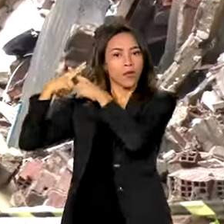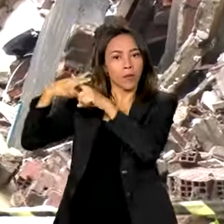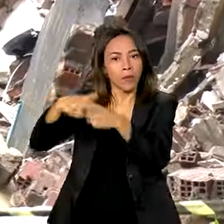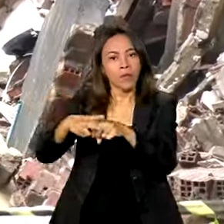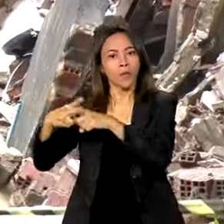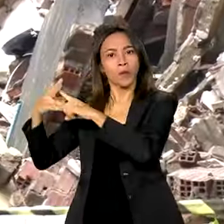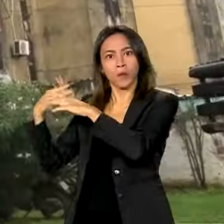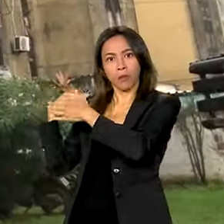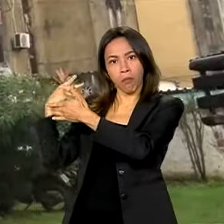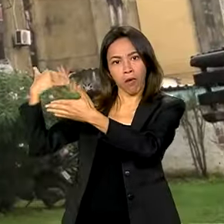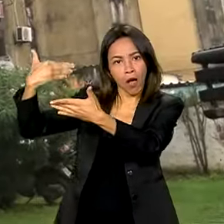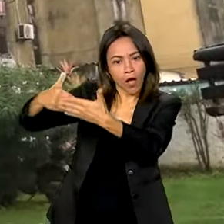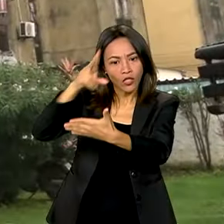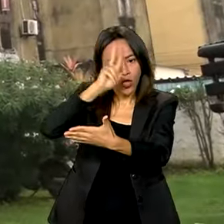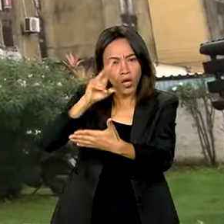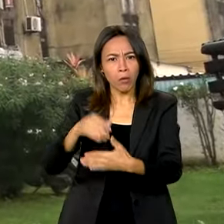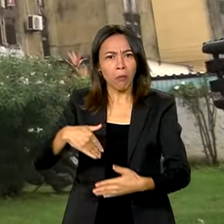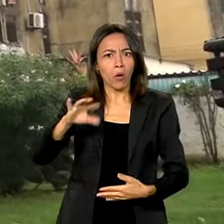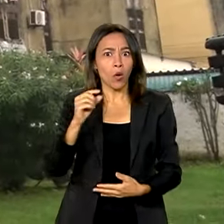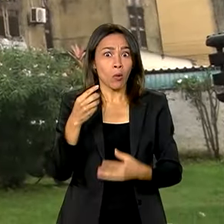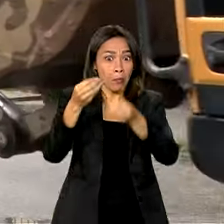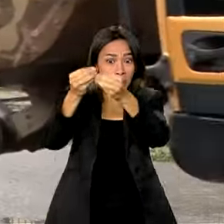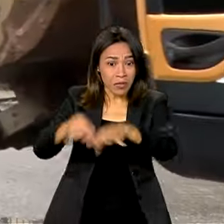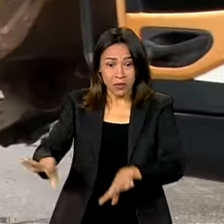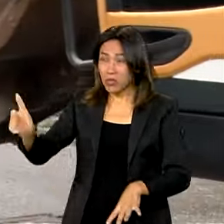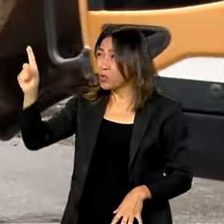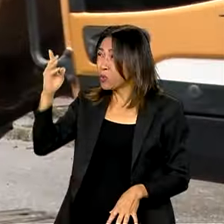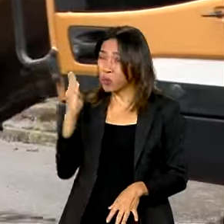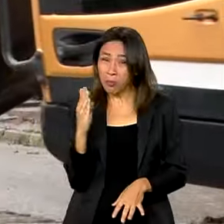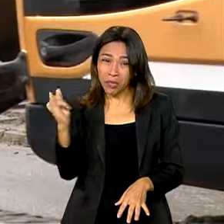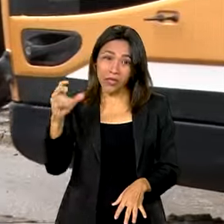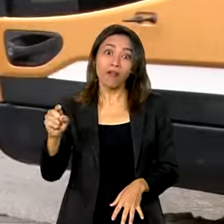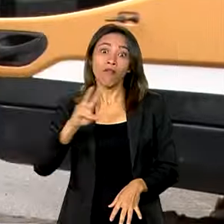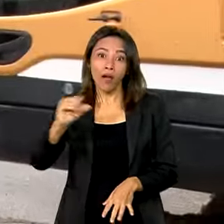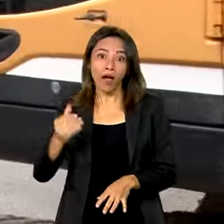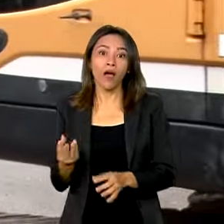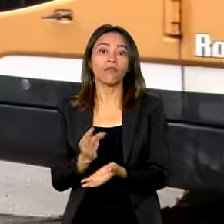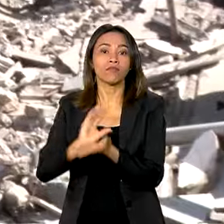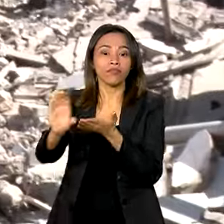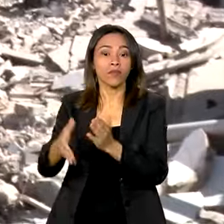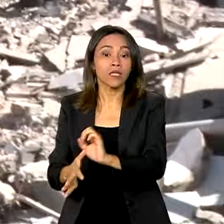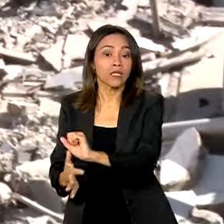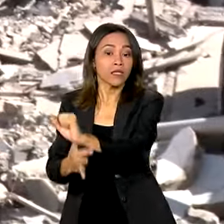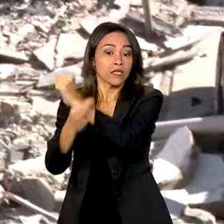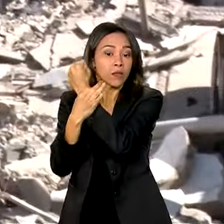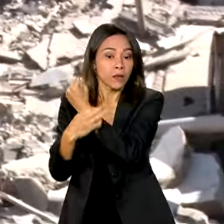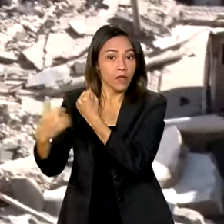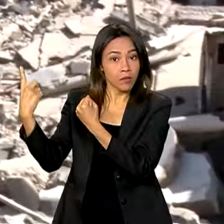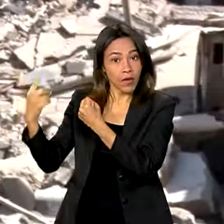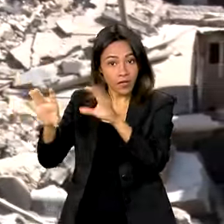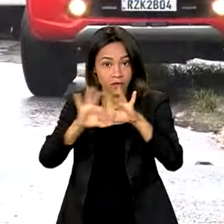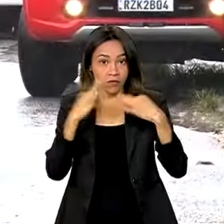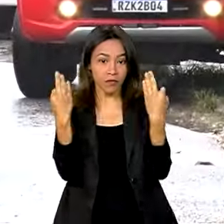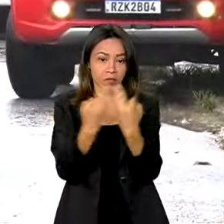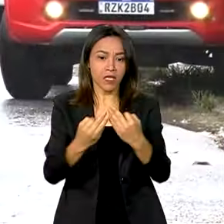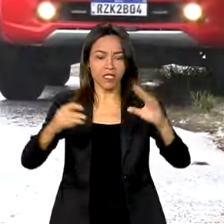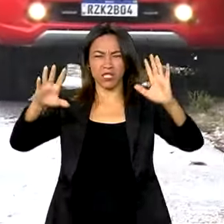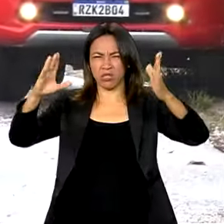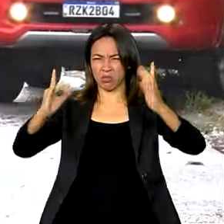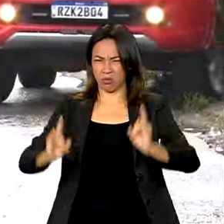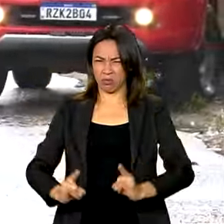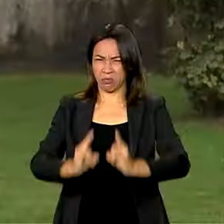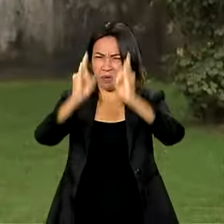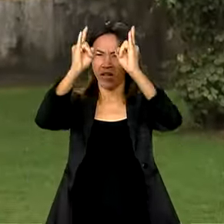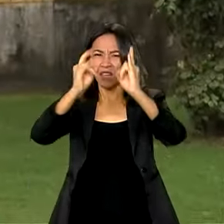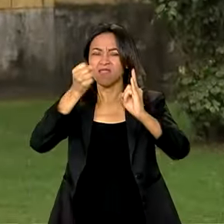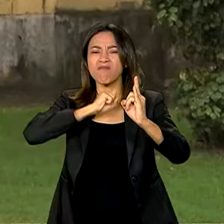de mais de um bilhão e meio de reais, governo federal garante a habitação segura para famílias dos prédios Caixão, na região